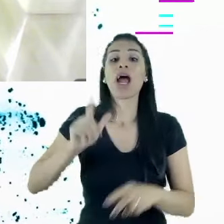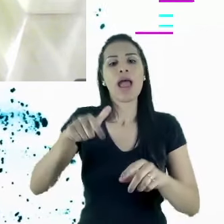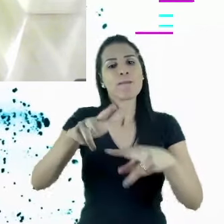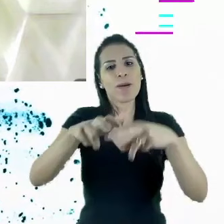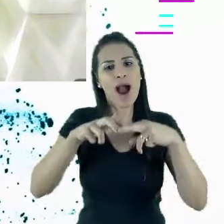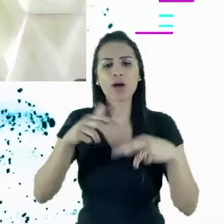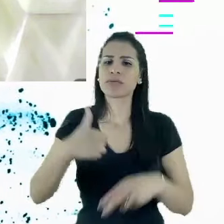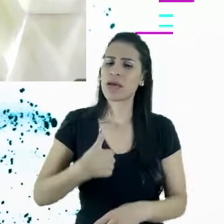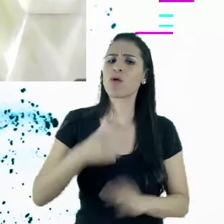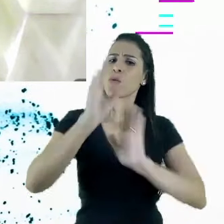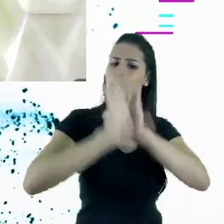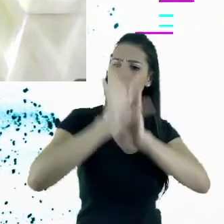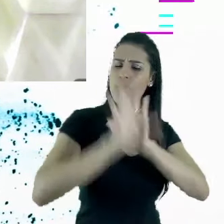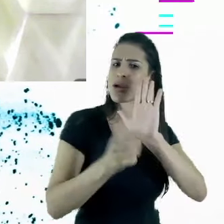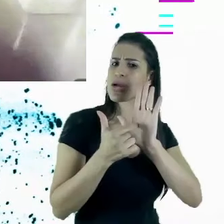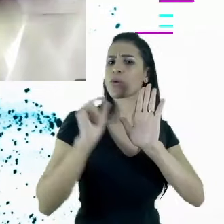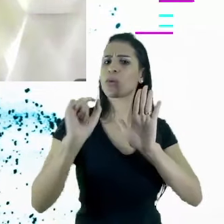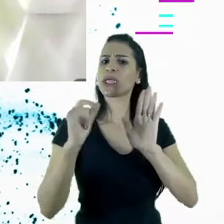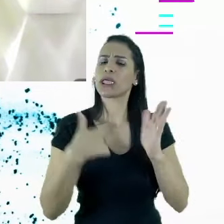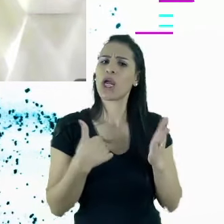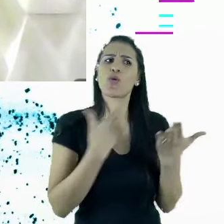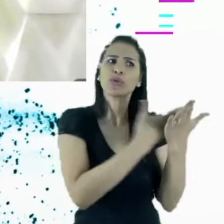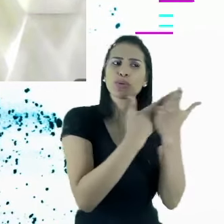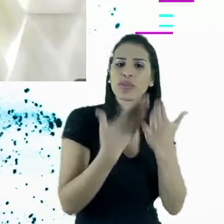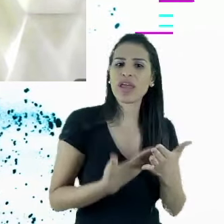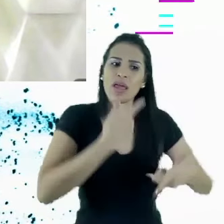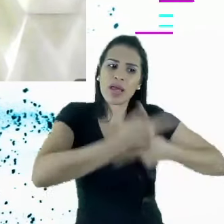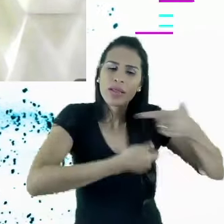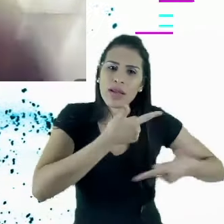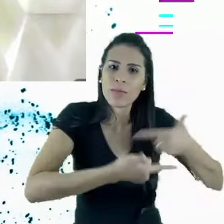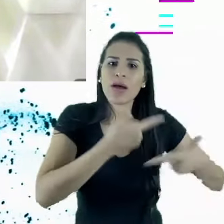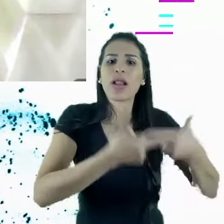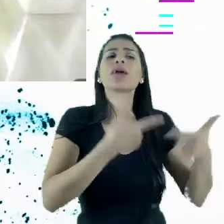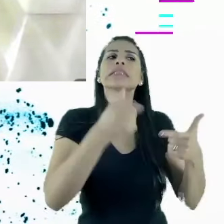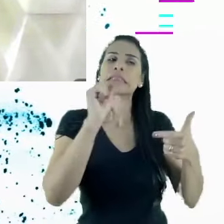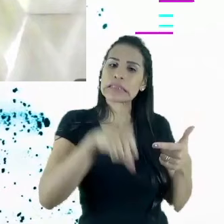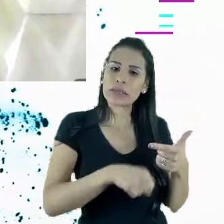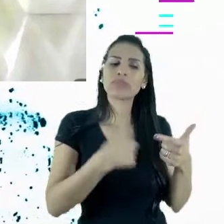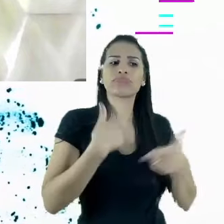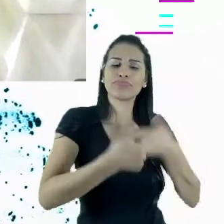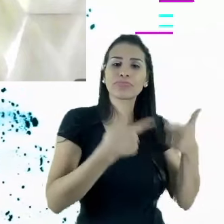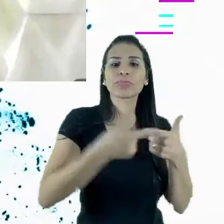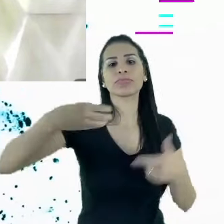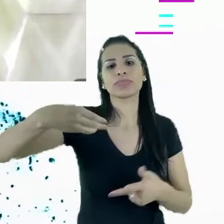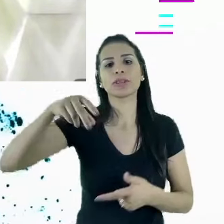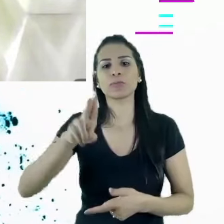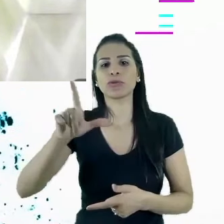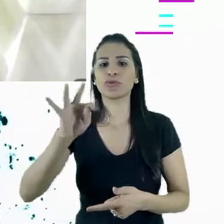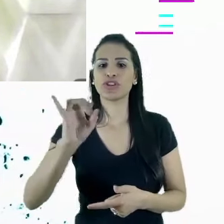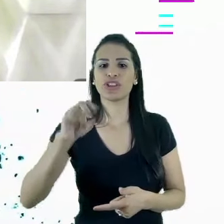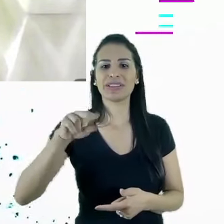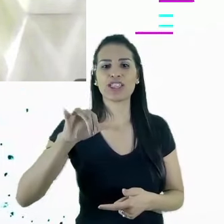expansões que eu fiz em marcas, sim, nesse caso, foram multinacionais, mas foi por isso. Não foi pela